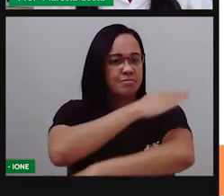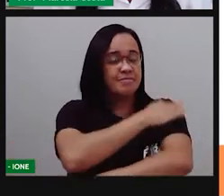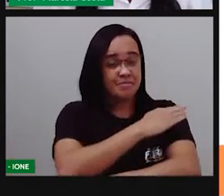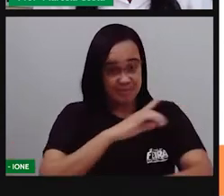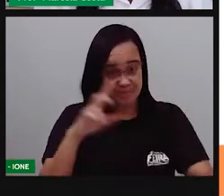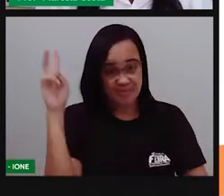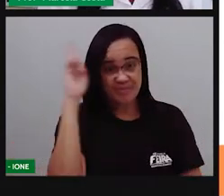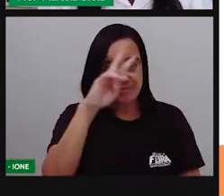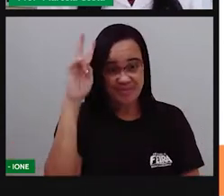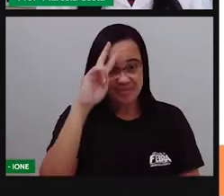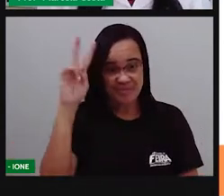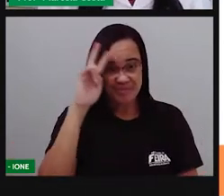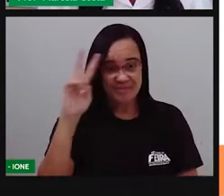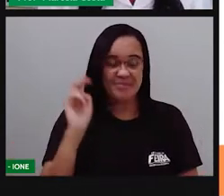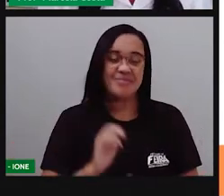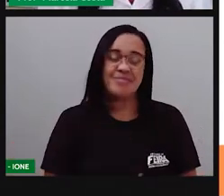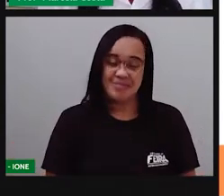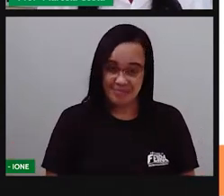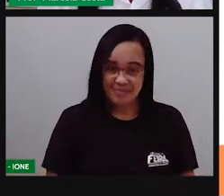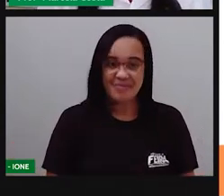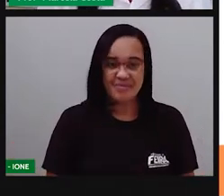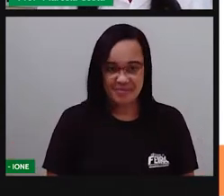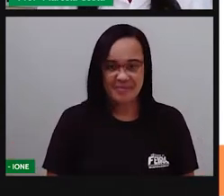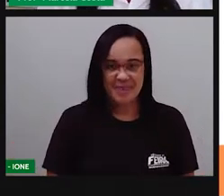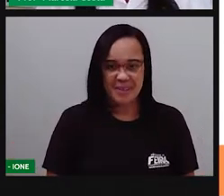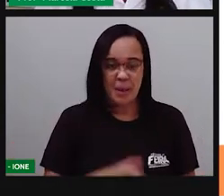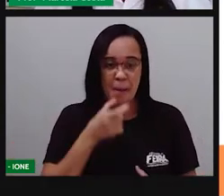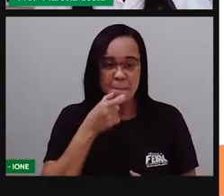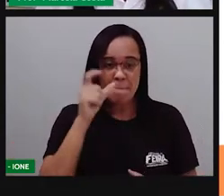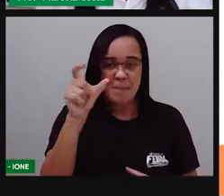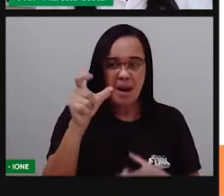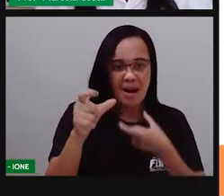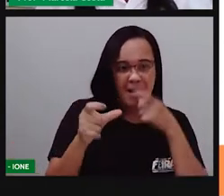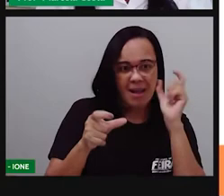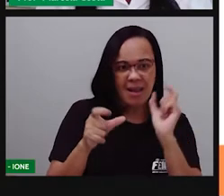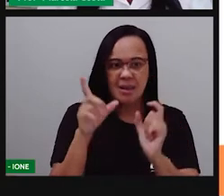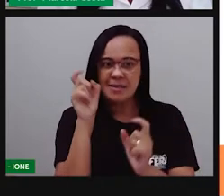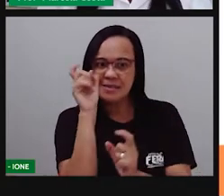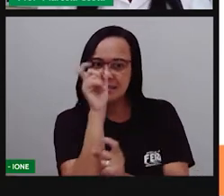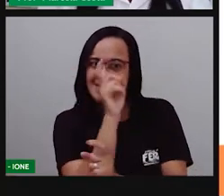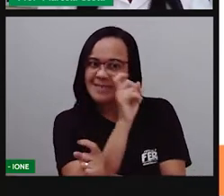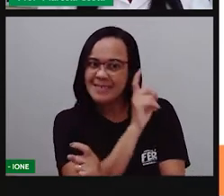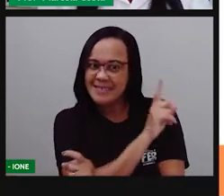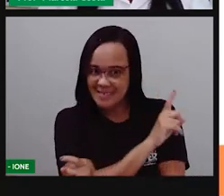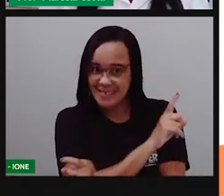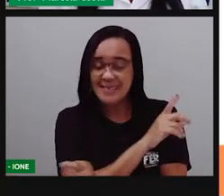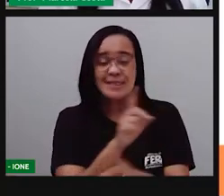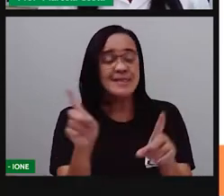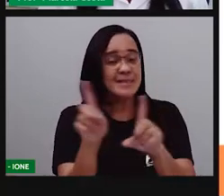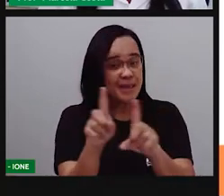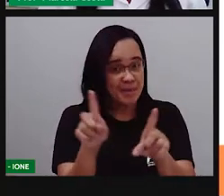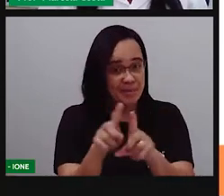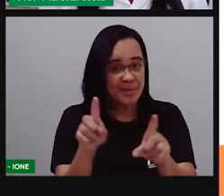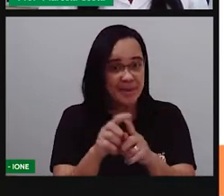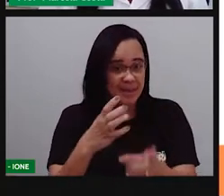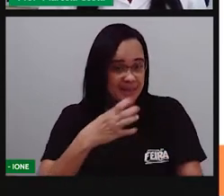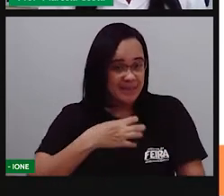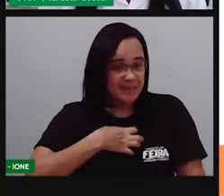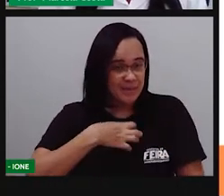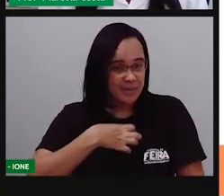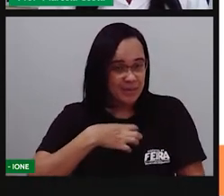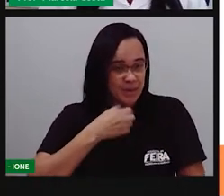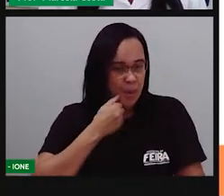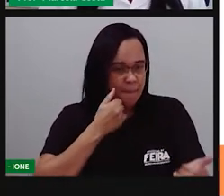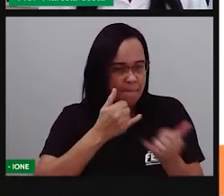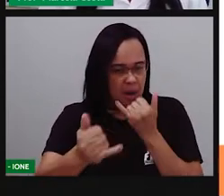Lembre-se, crianças, que o trava-línguas, por ter palavras que têm as letras com som parecido,